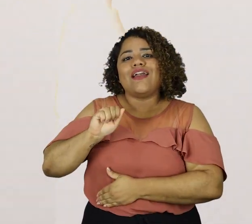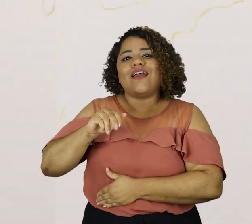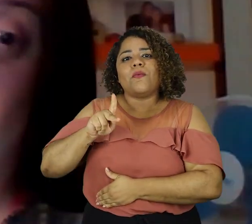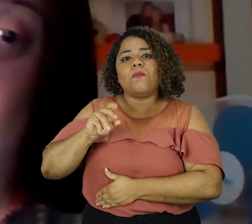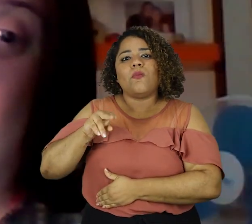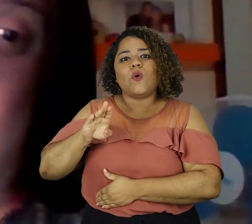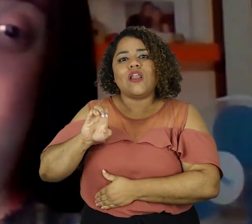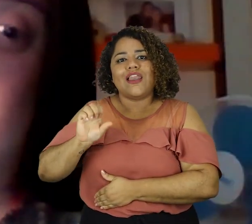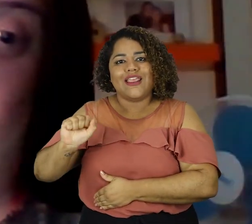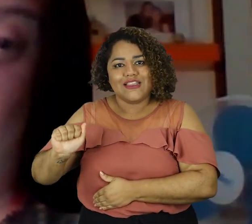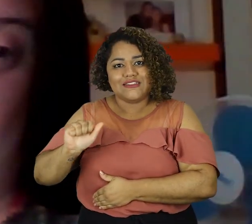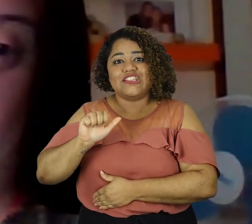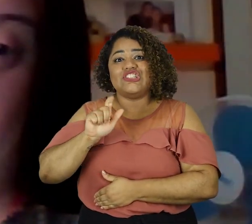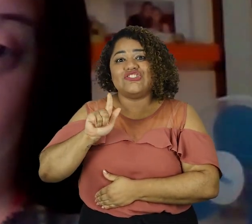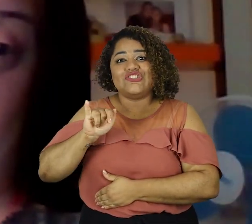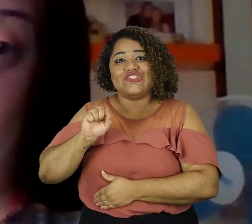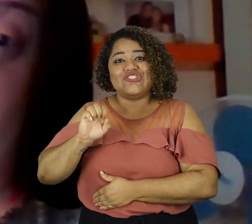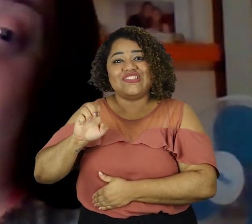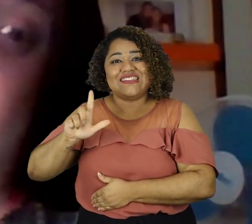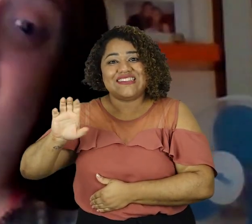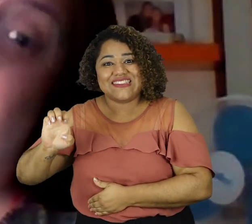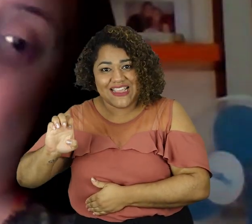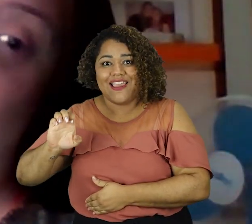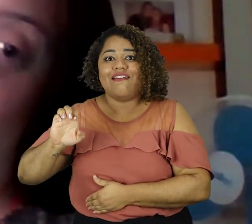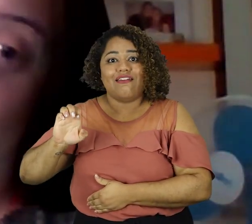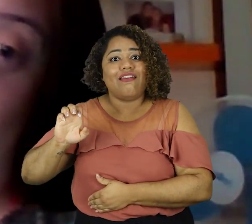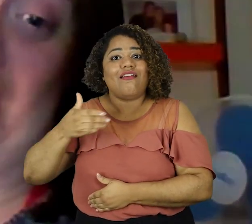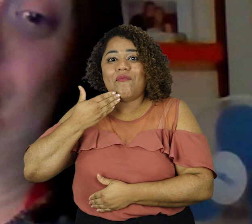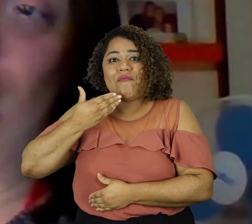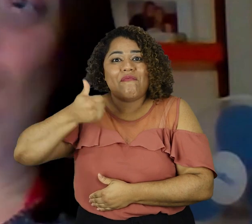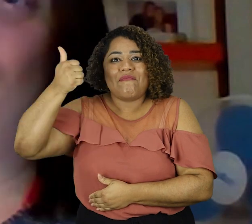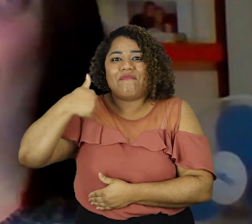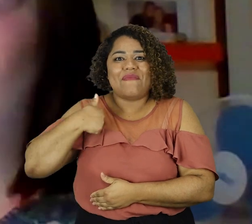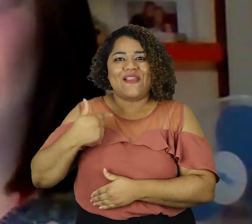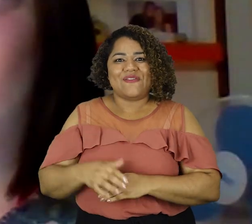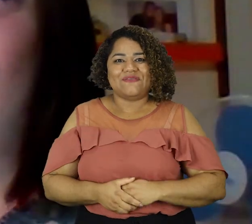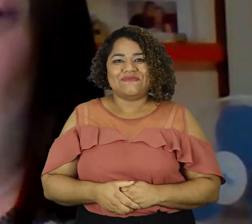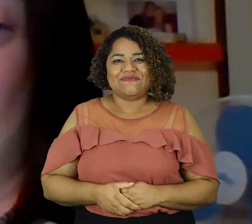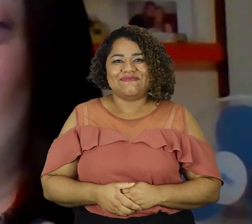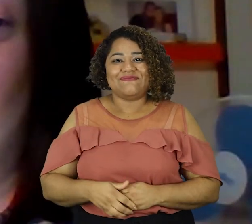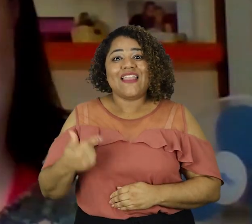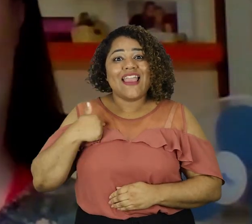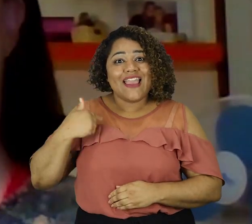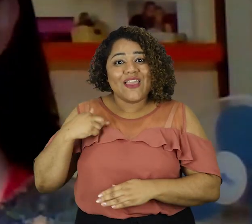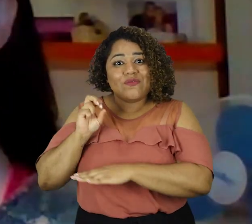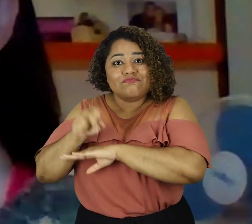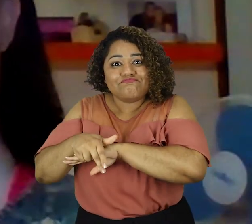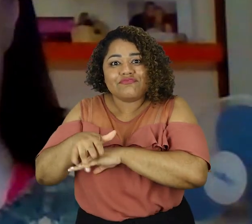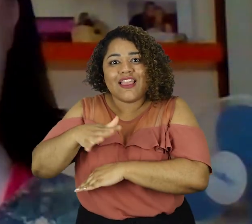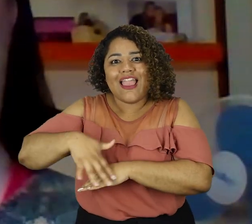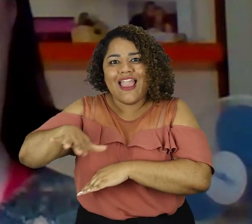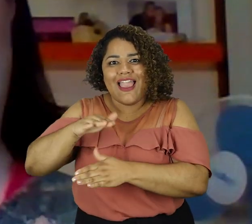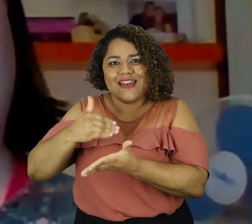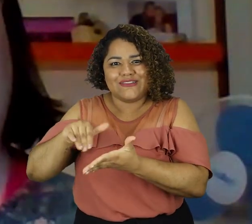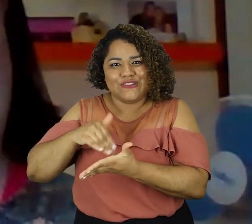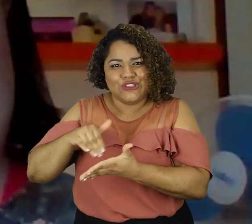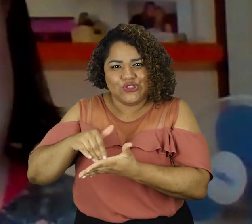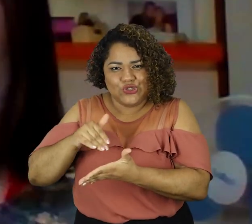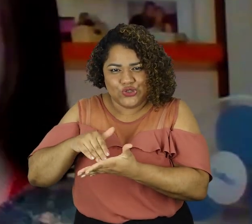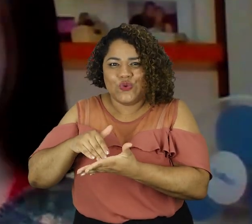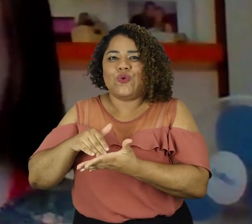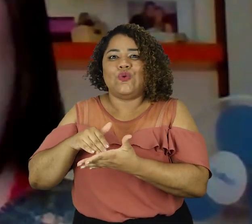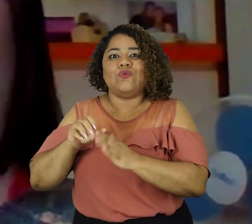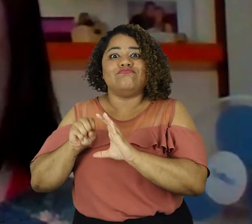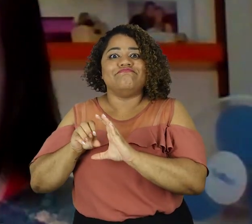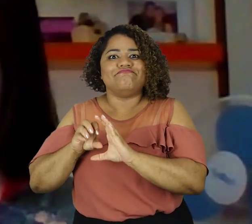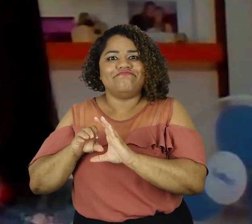primeiro emprego em escritório foi na Rede Globo, eu tocou o telefone, era o Antônio Fagundes,